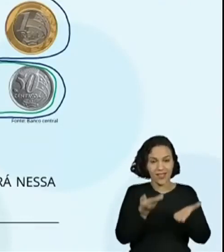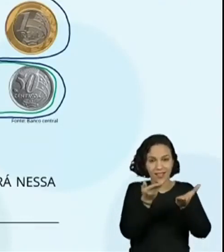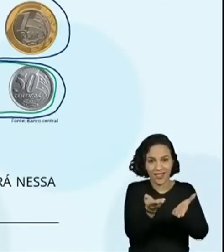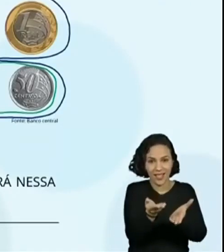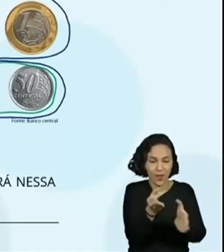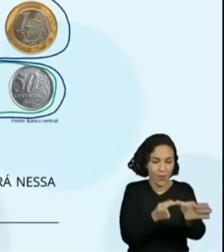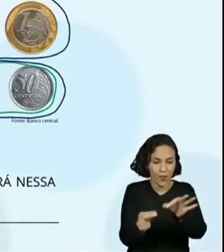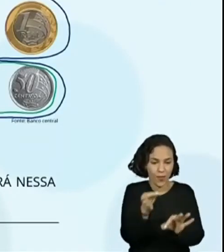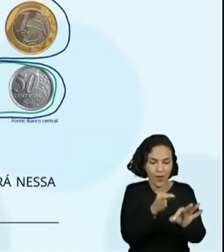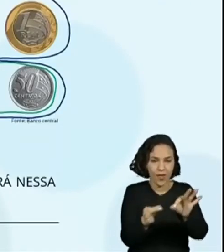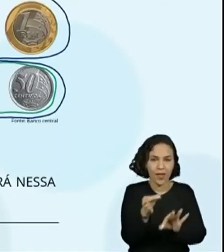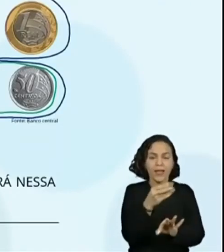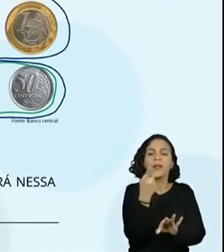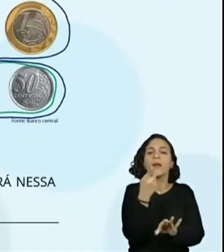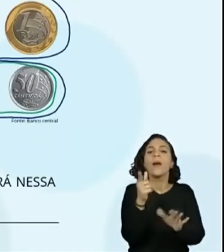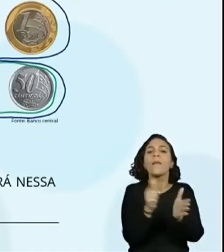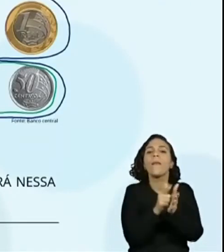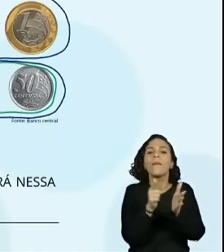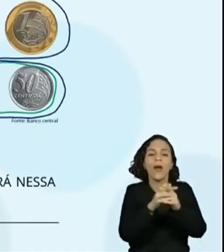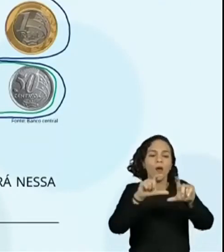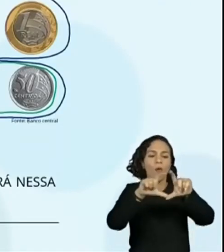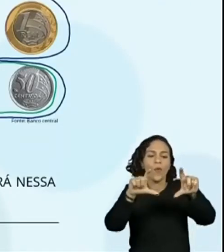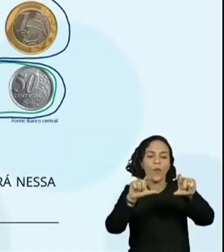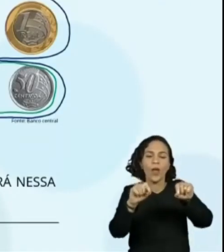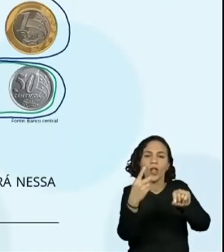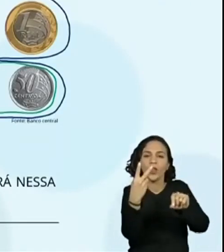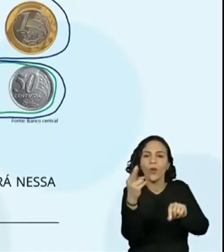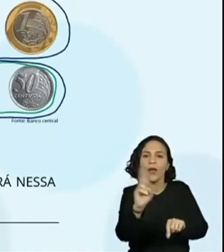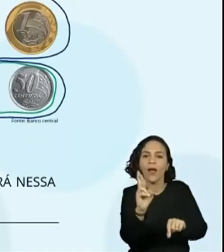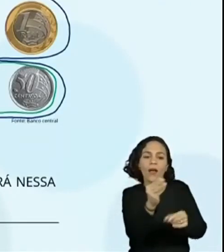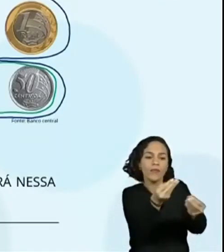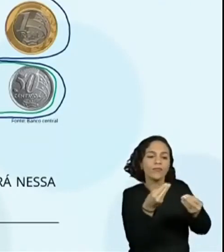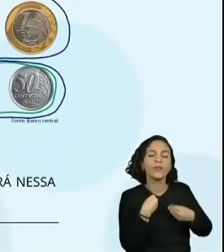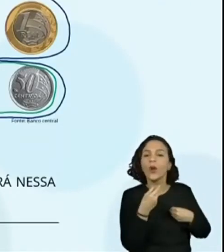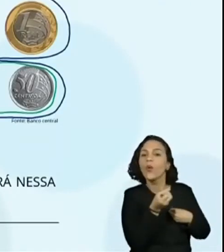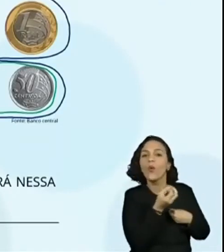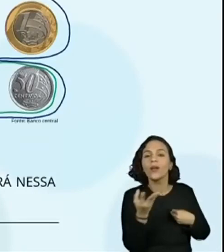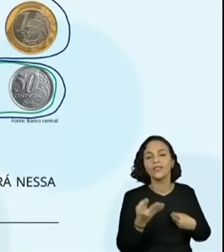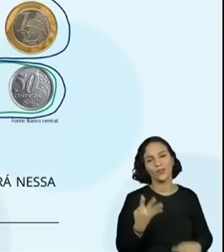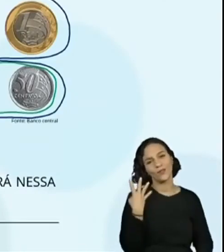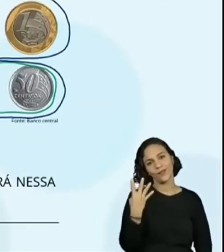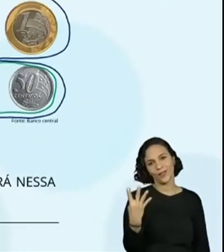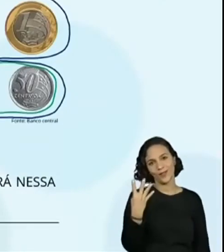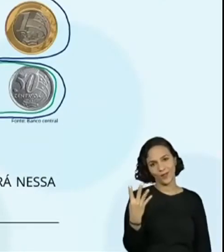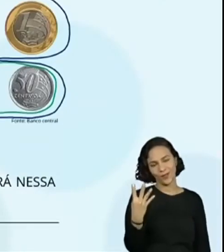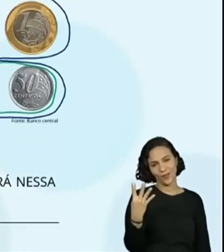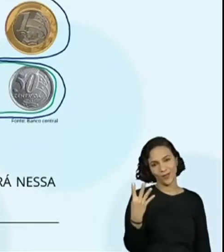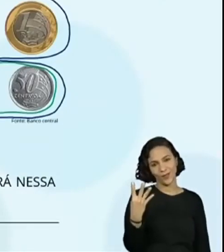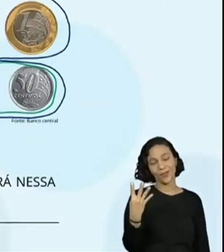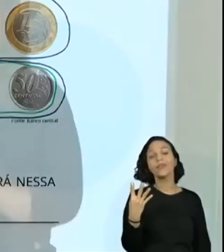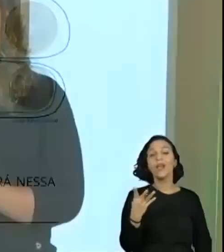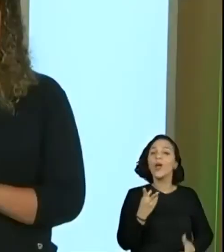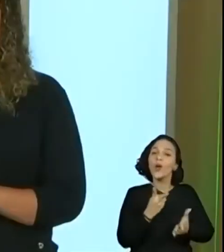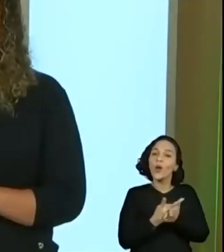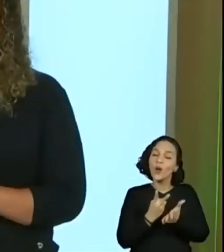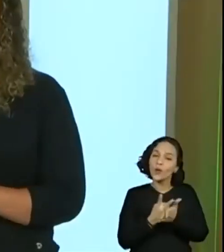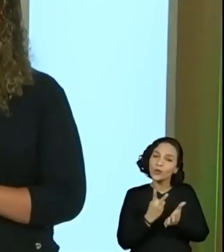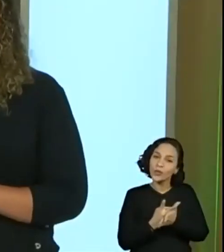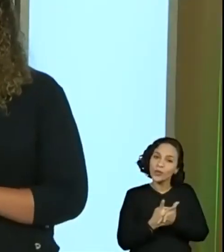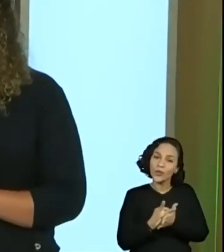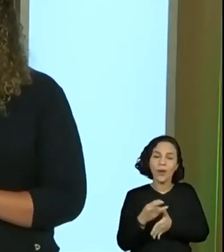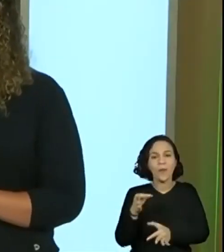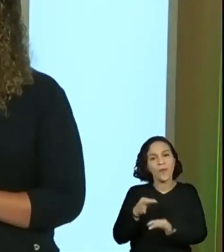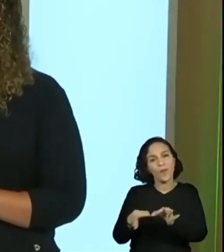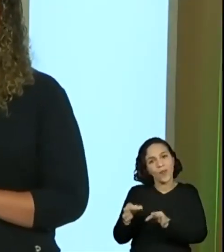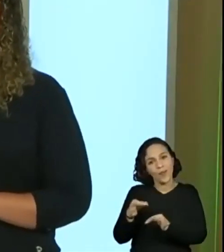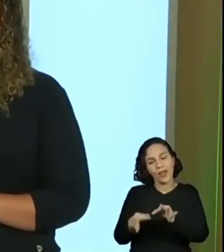quatro notas, quatro cédulas de dois reais e vai continuar com as moedas de cinquenta centavos e